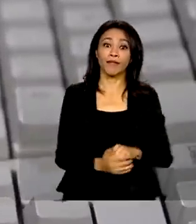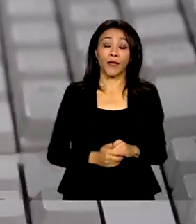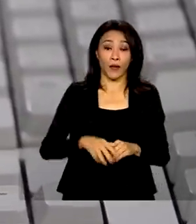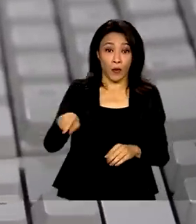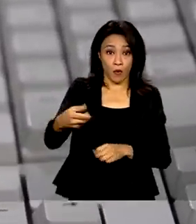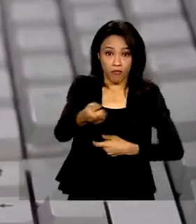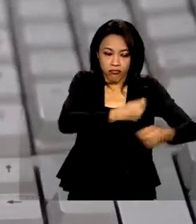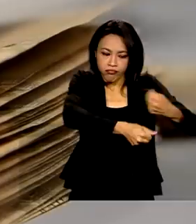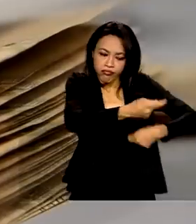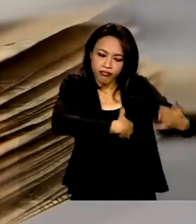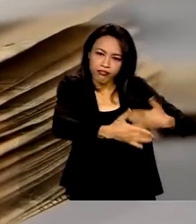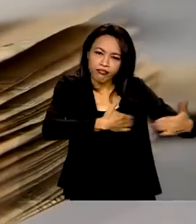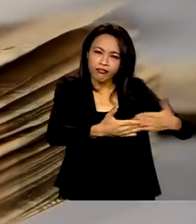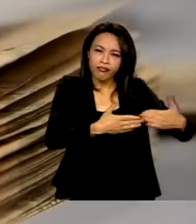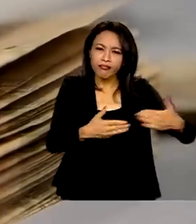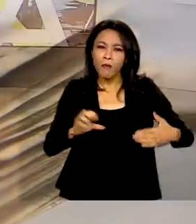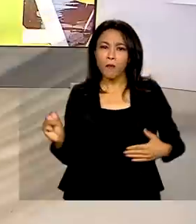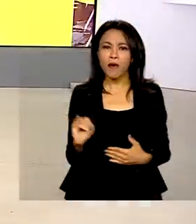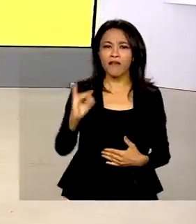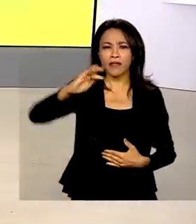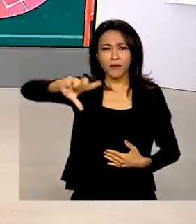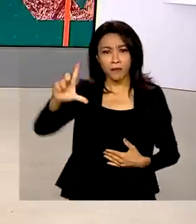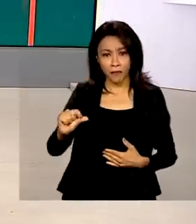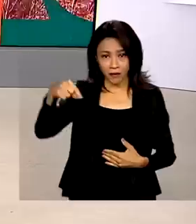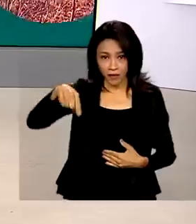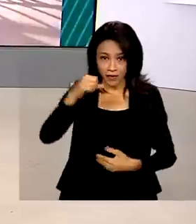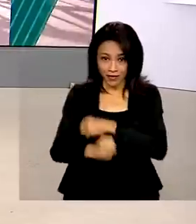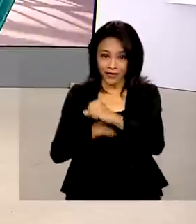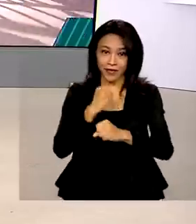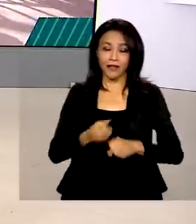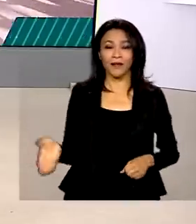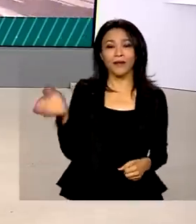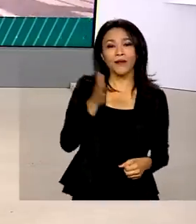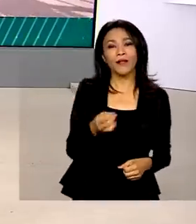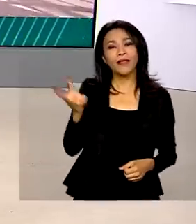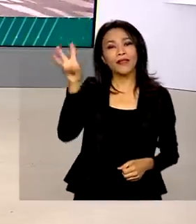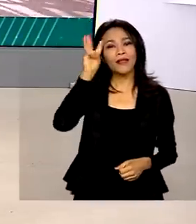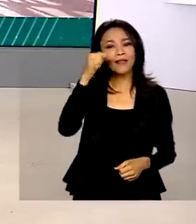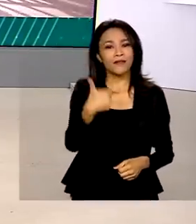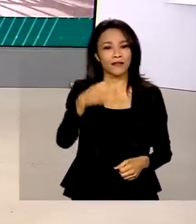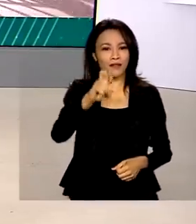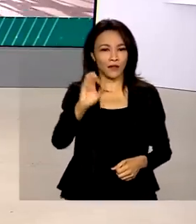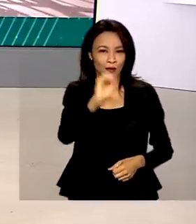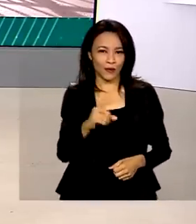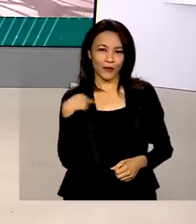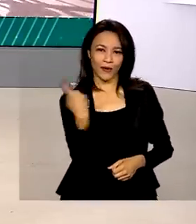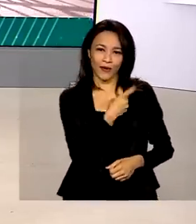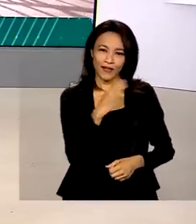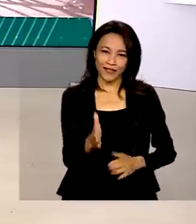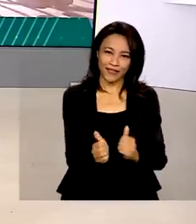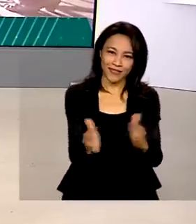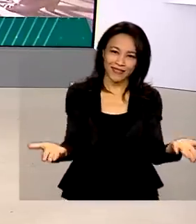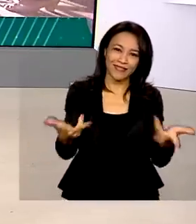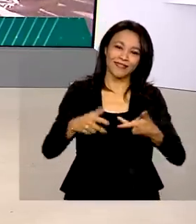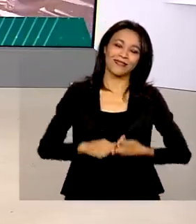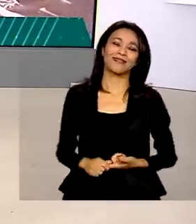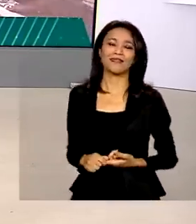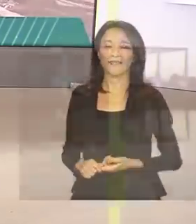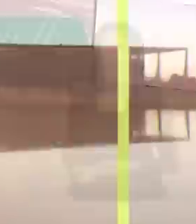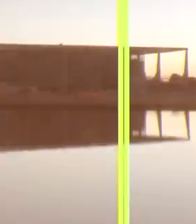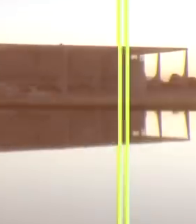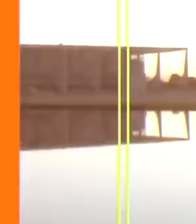inflação menor para este ano. Terça-feira, 25 de outubro, o Brasil um dia já está no ar.